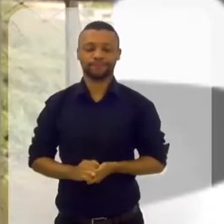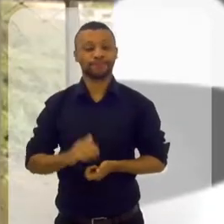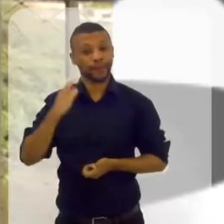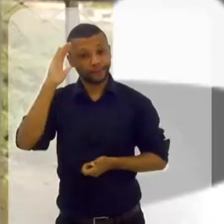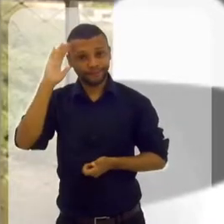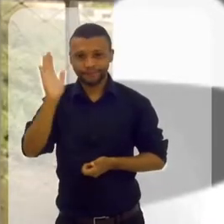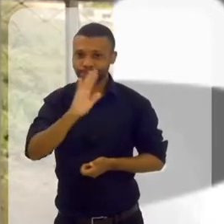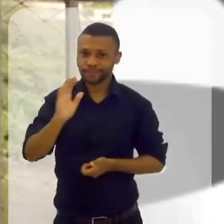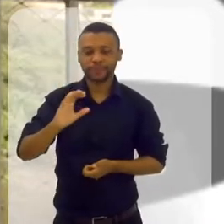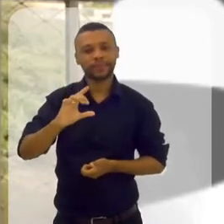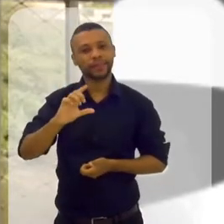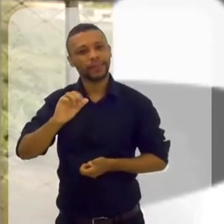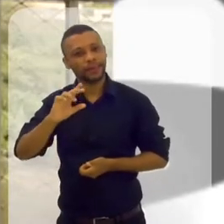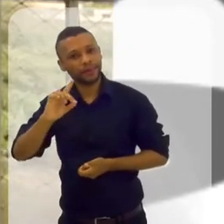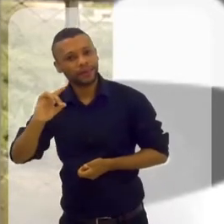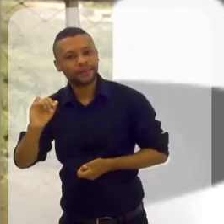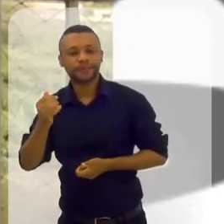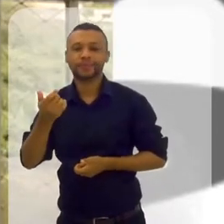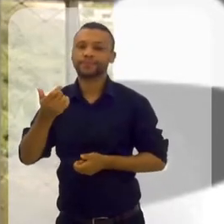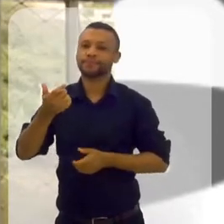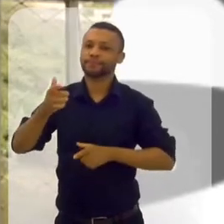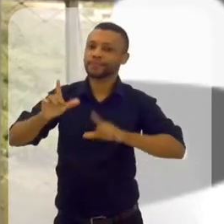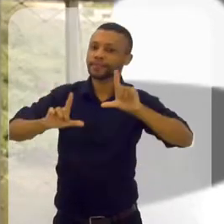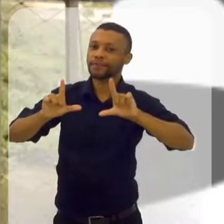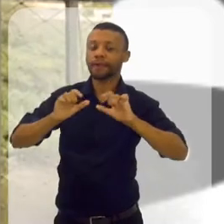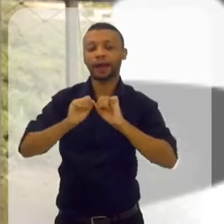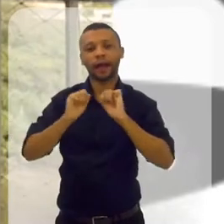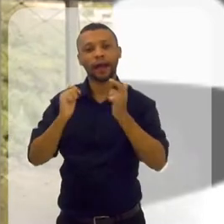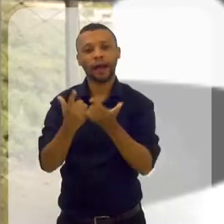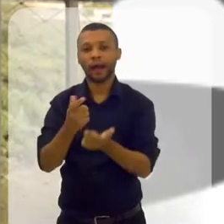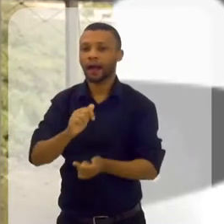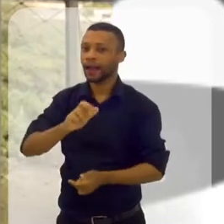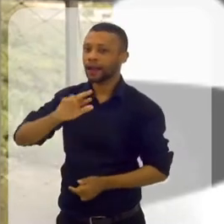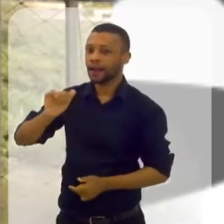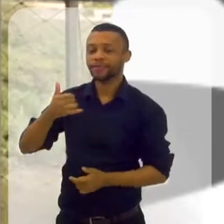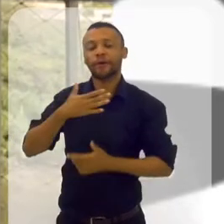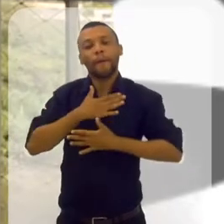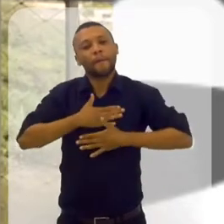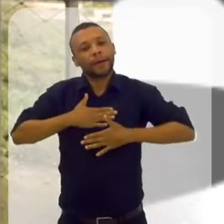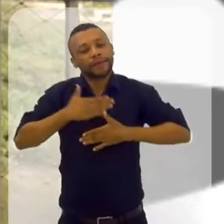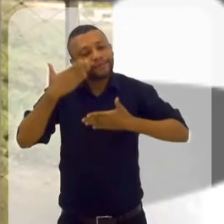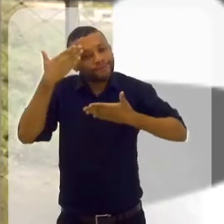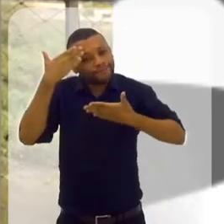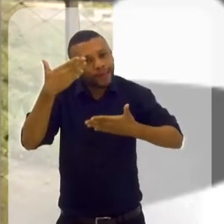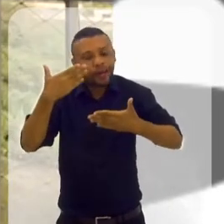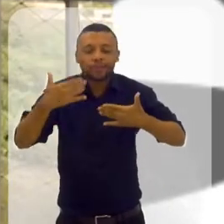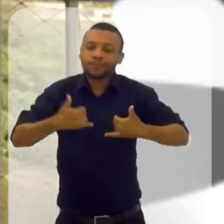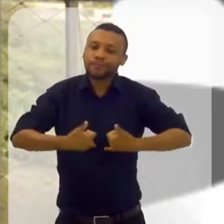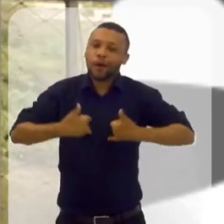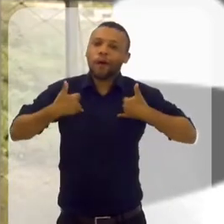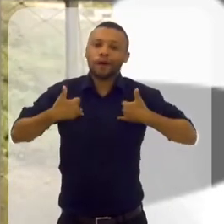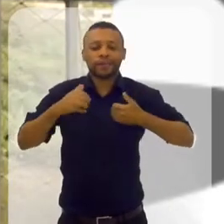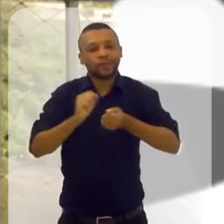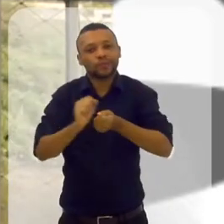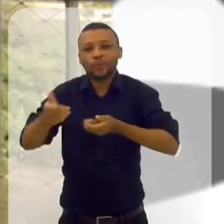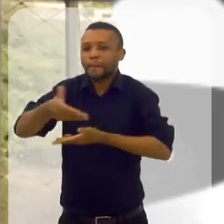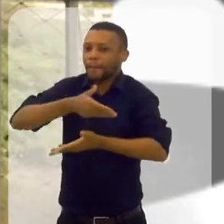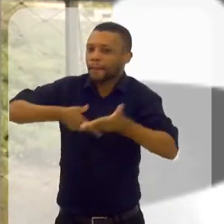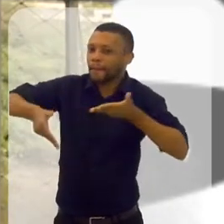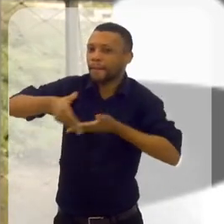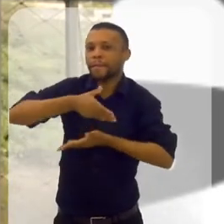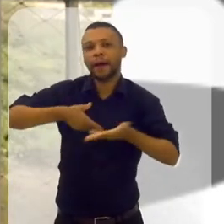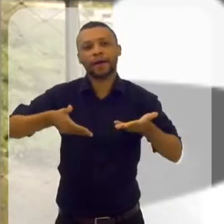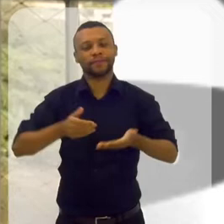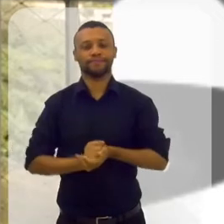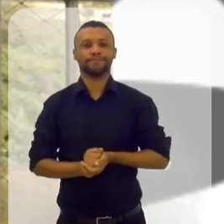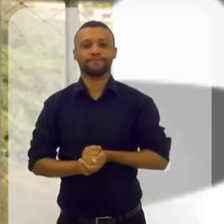Olá Cláudia, olá produção TV Alerja, muito obrigada. O prazer é todo meu, é uma honra estar aqui com vocês e